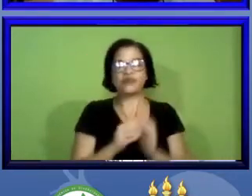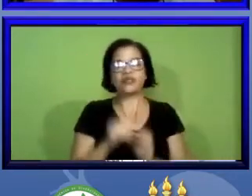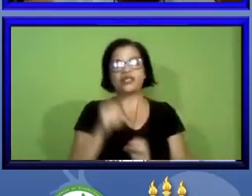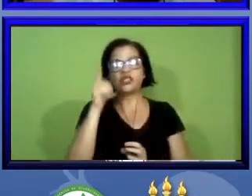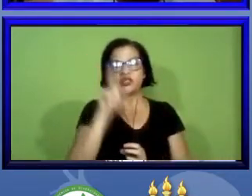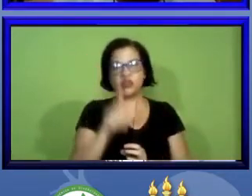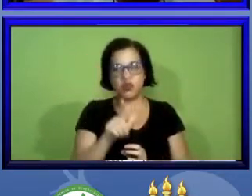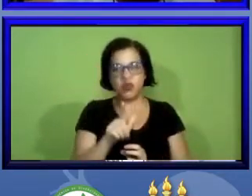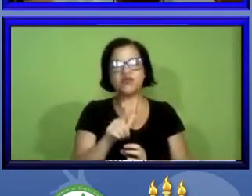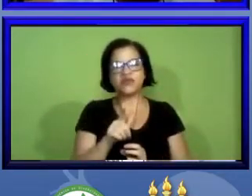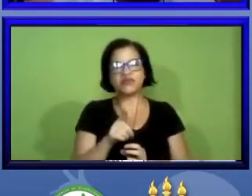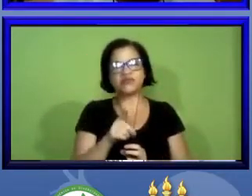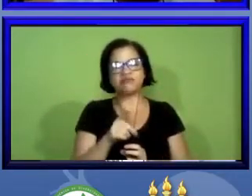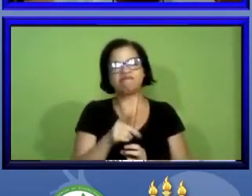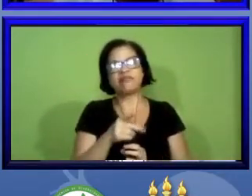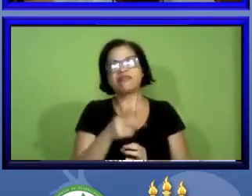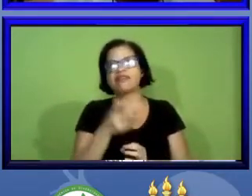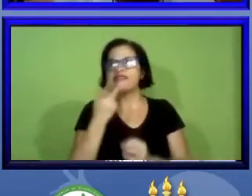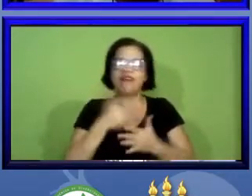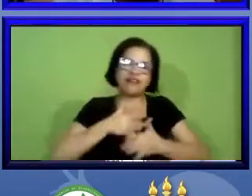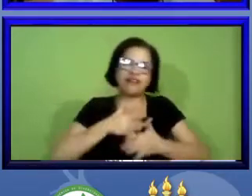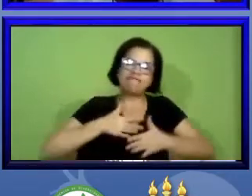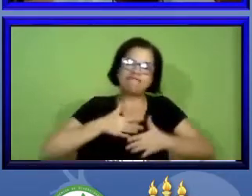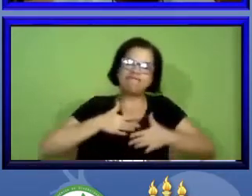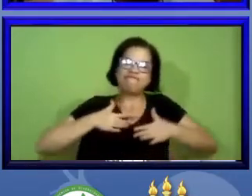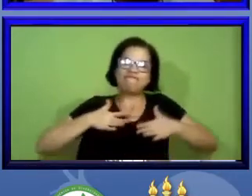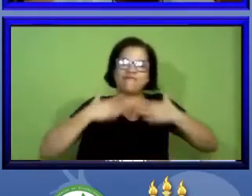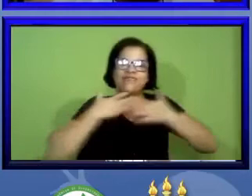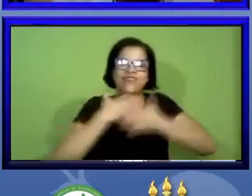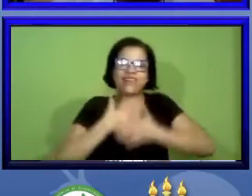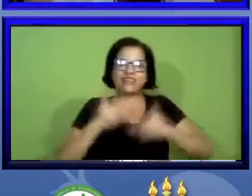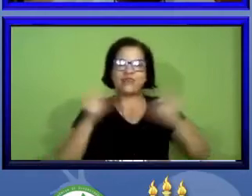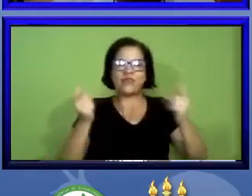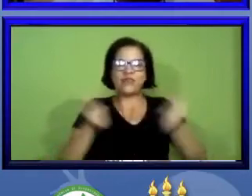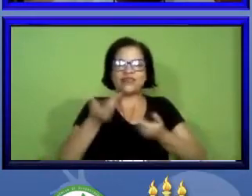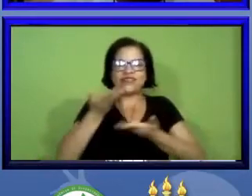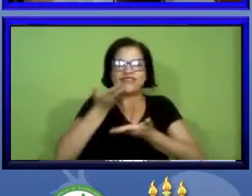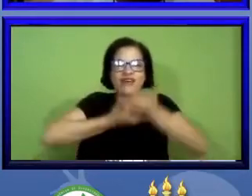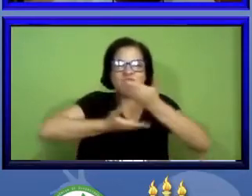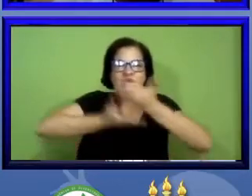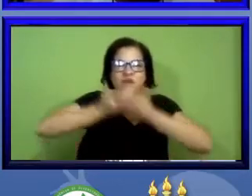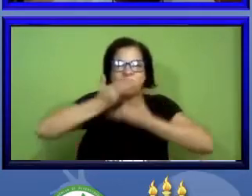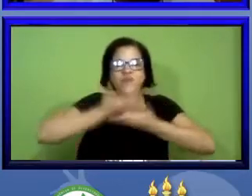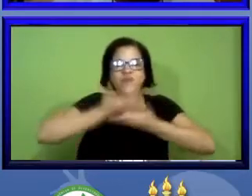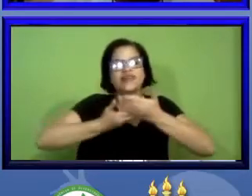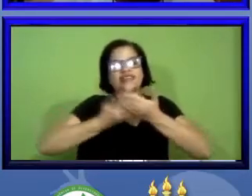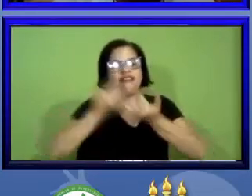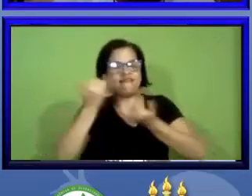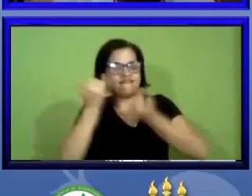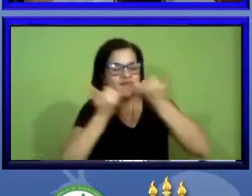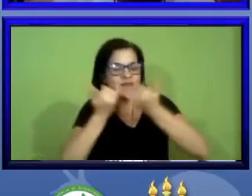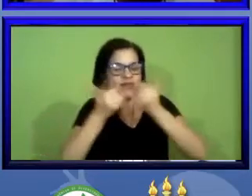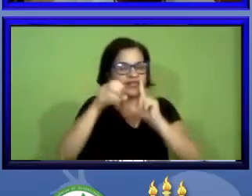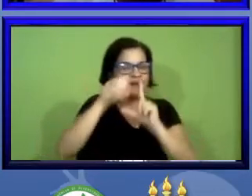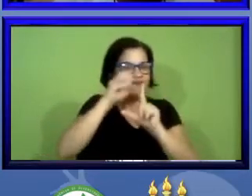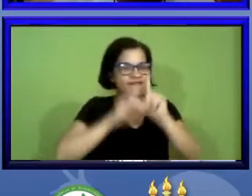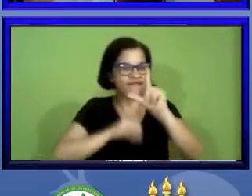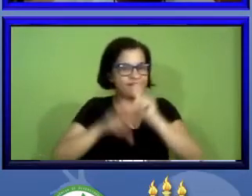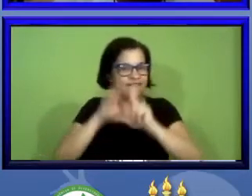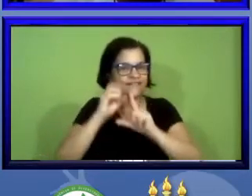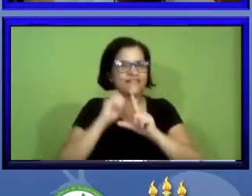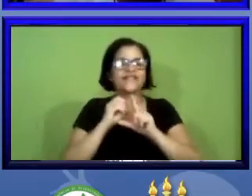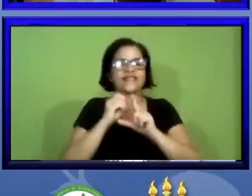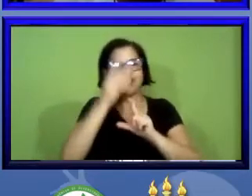vez da minha satisfação e poder compartilhar essas informações com os